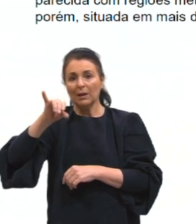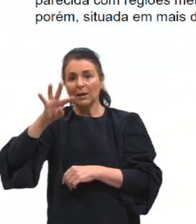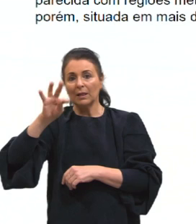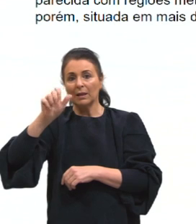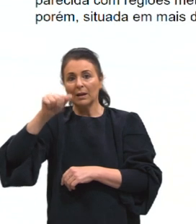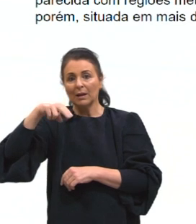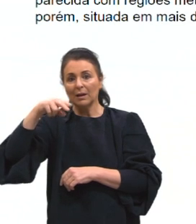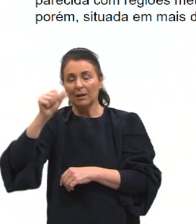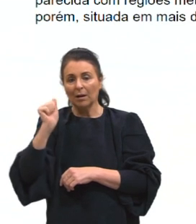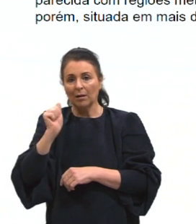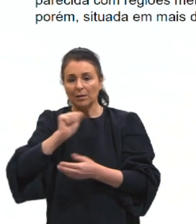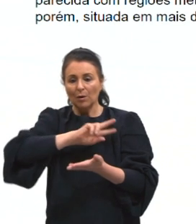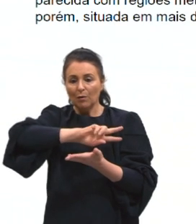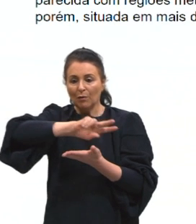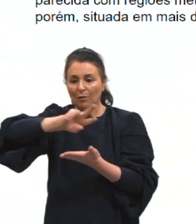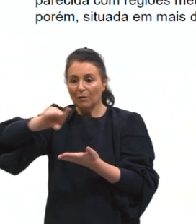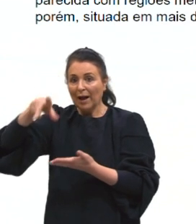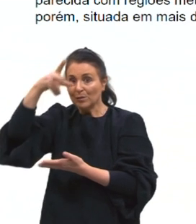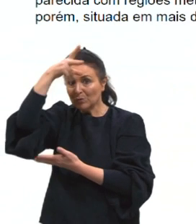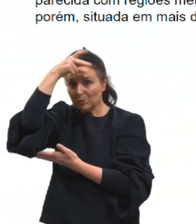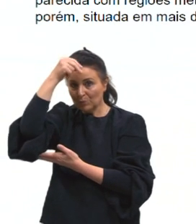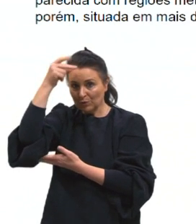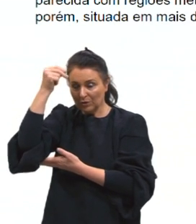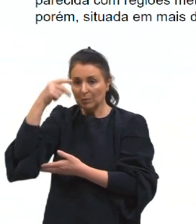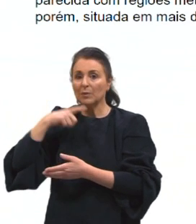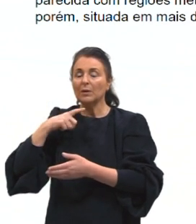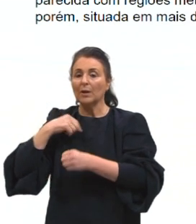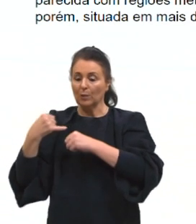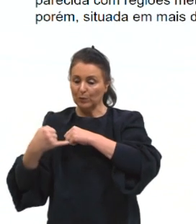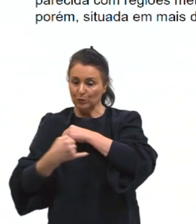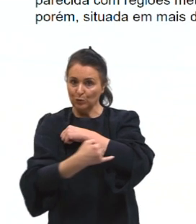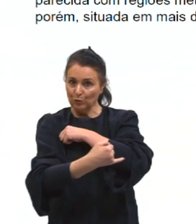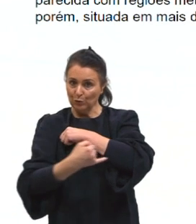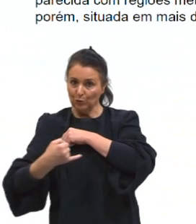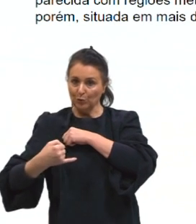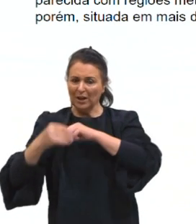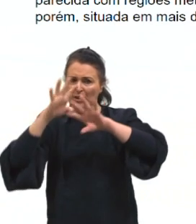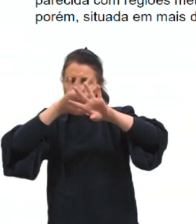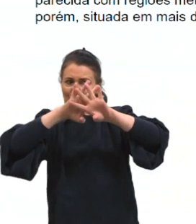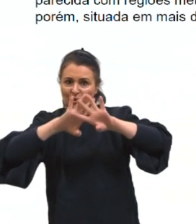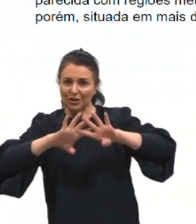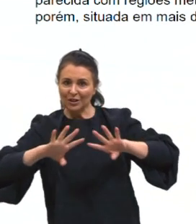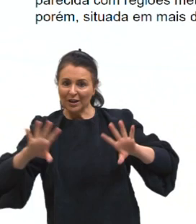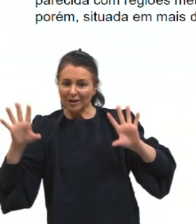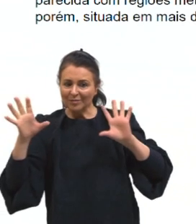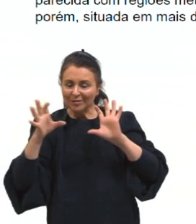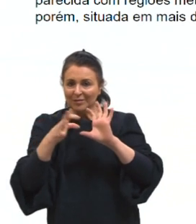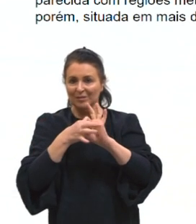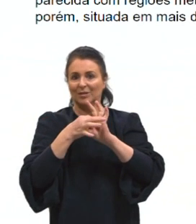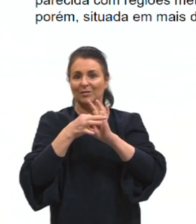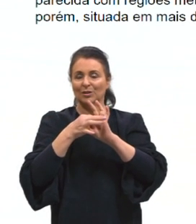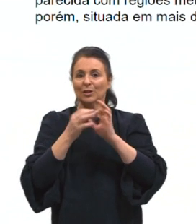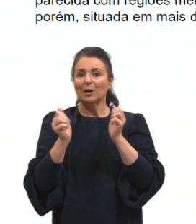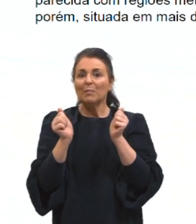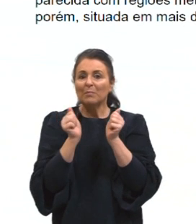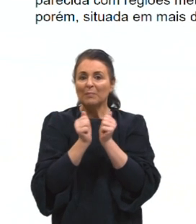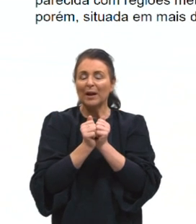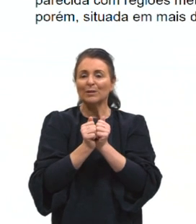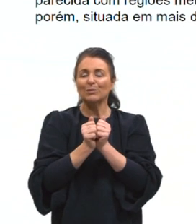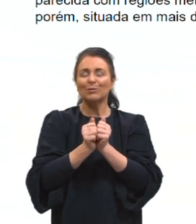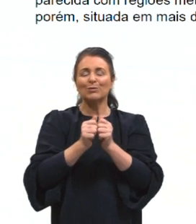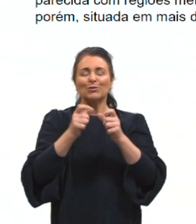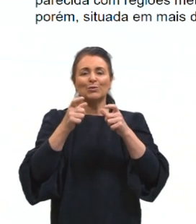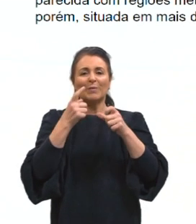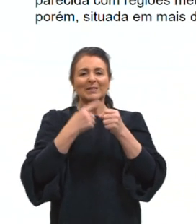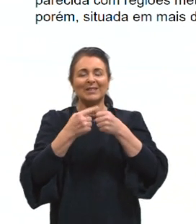vários municípios, né, que tem essa infraestrutura de rede, né, aglomerada justamente em torno de uma metrópole, tá, gurizada?